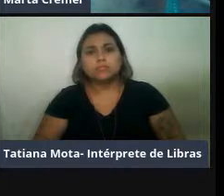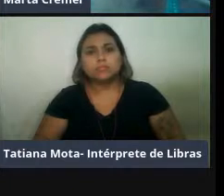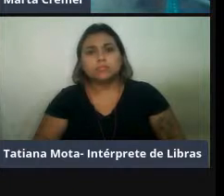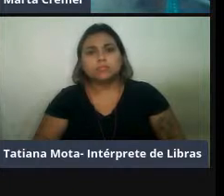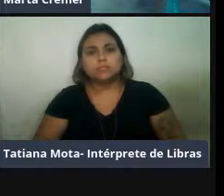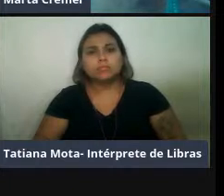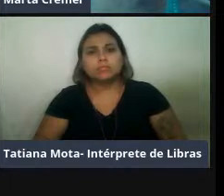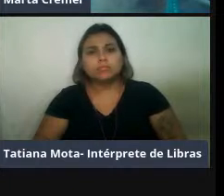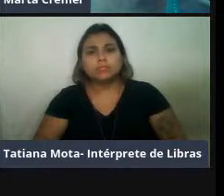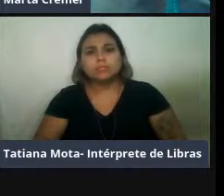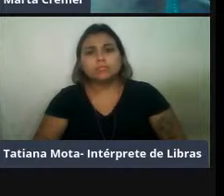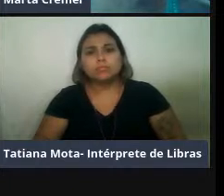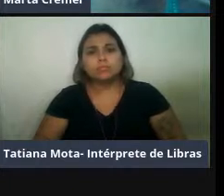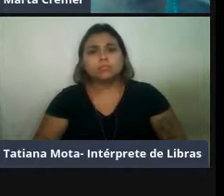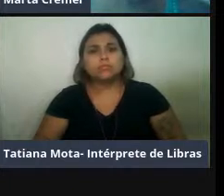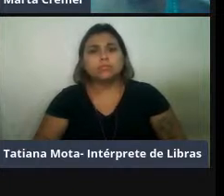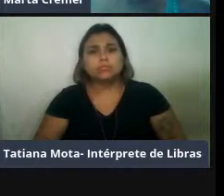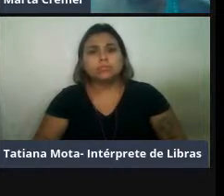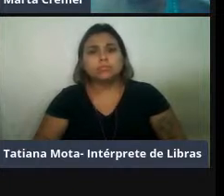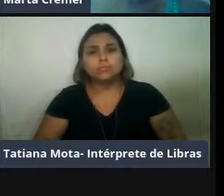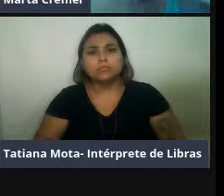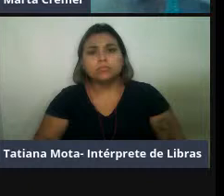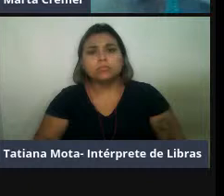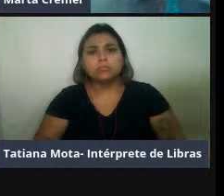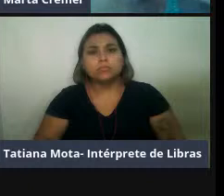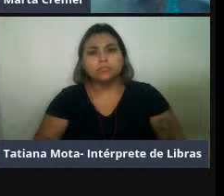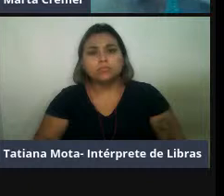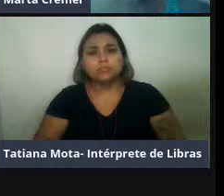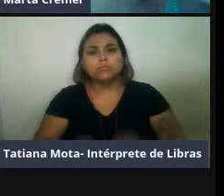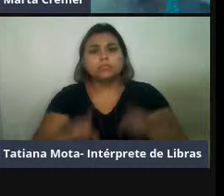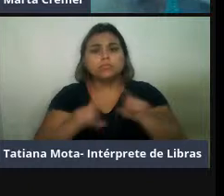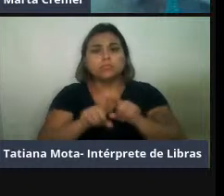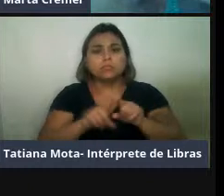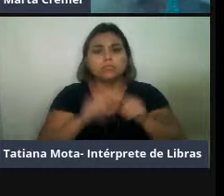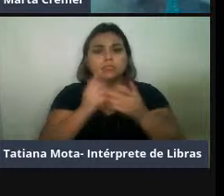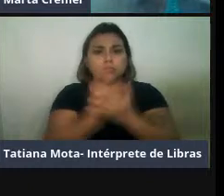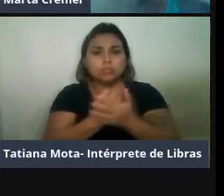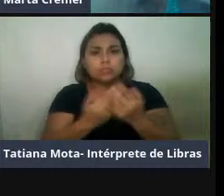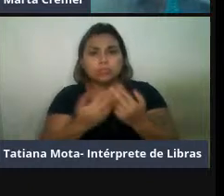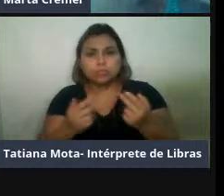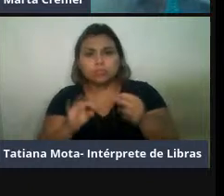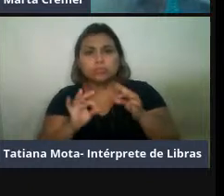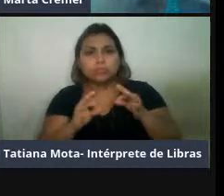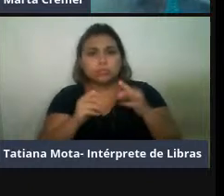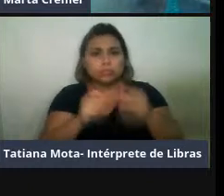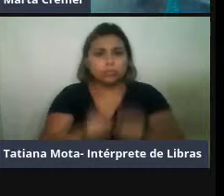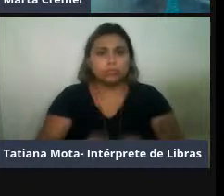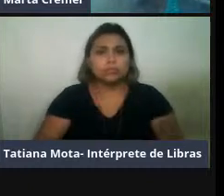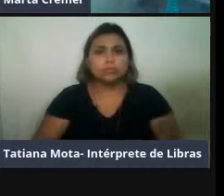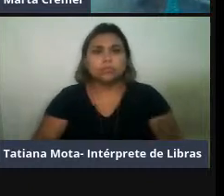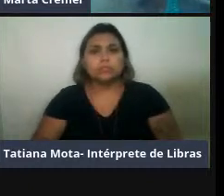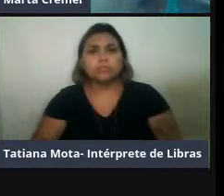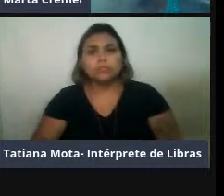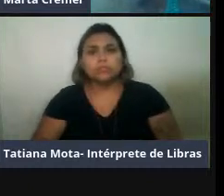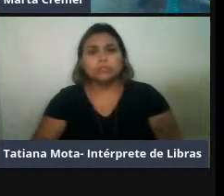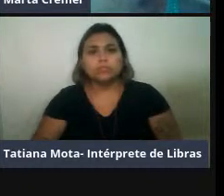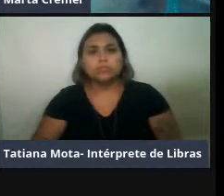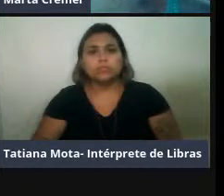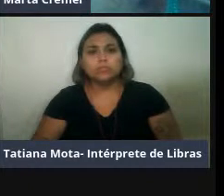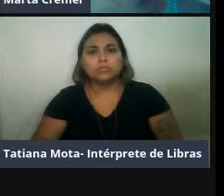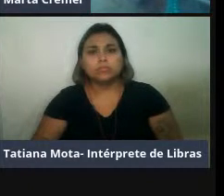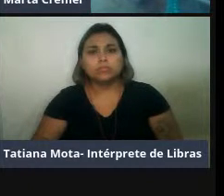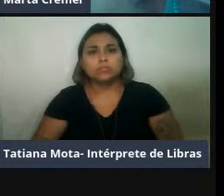Portos, né, o Purpose dos Portos, que ocorre, então, nas regiões costeiras aqui da América do Norte.